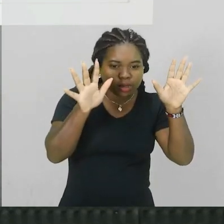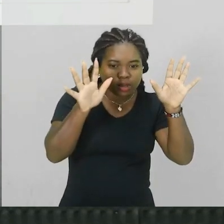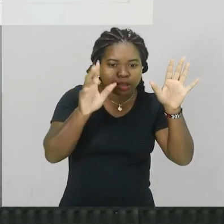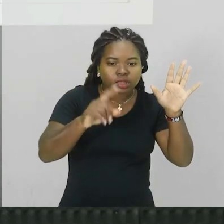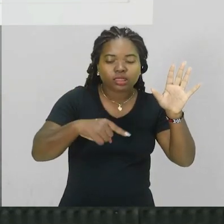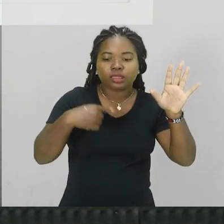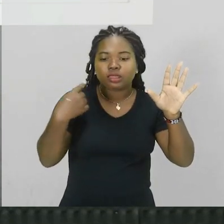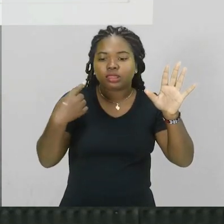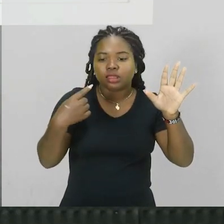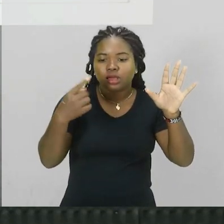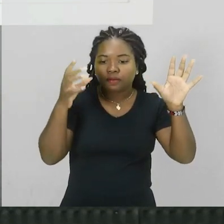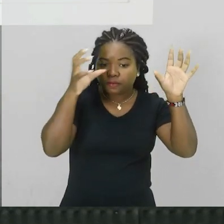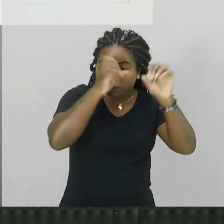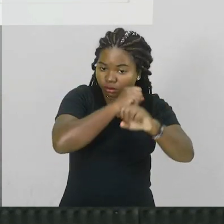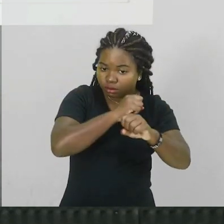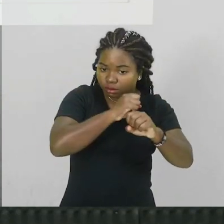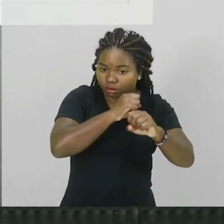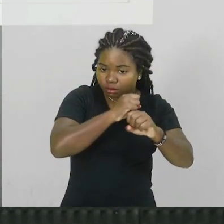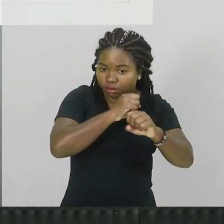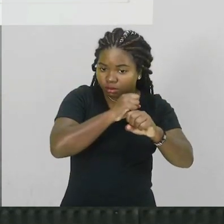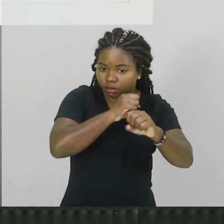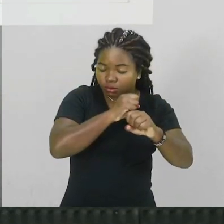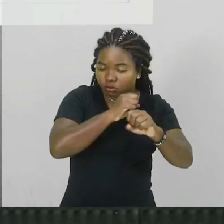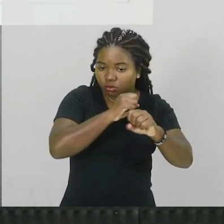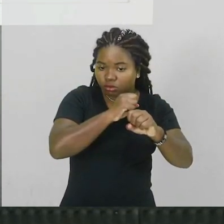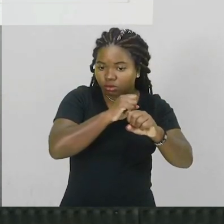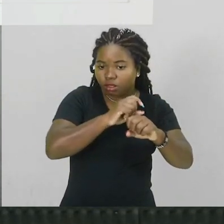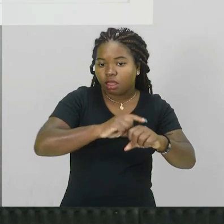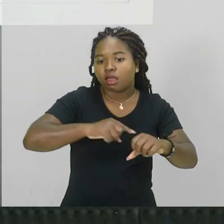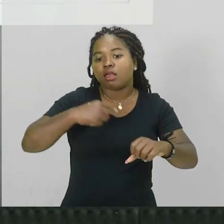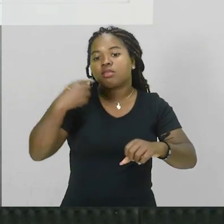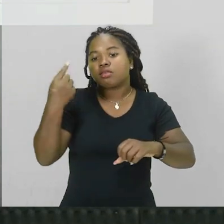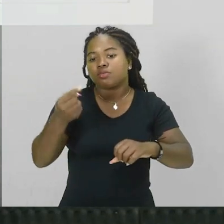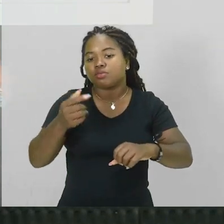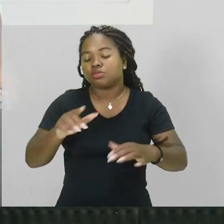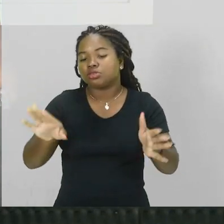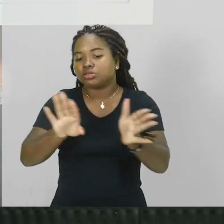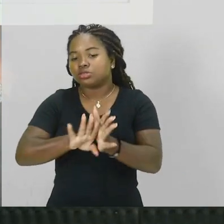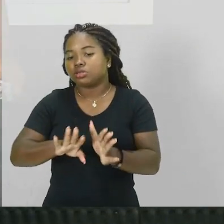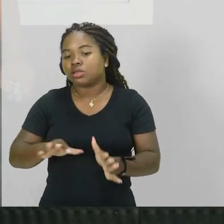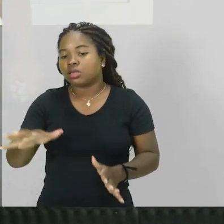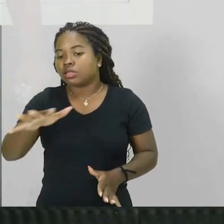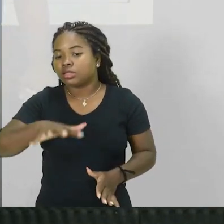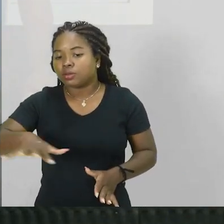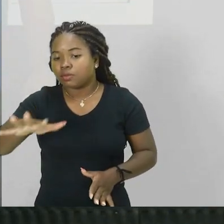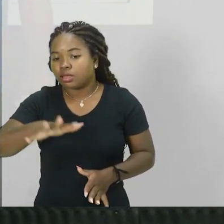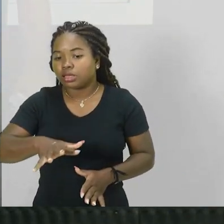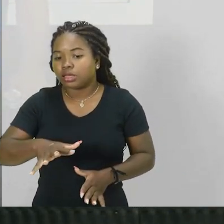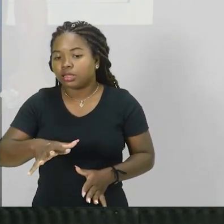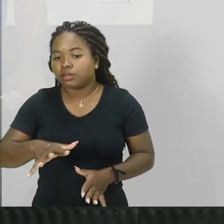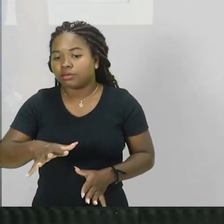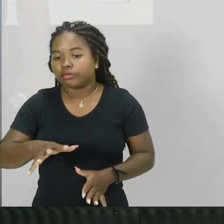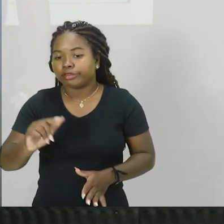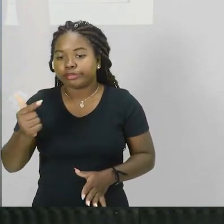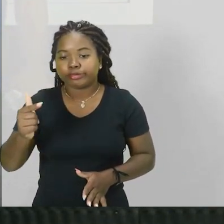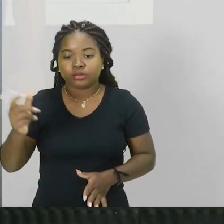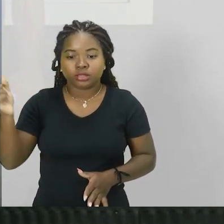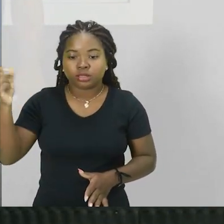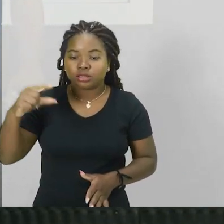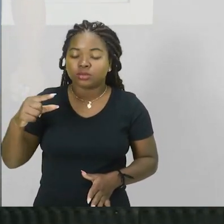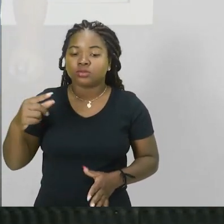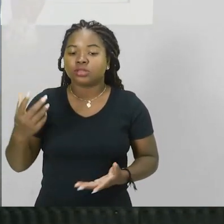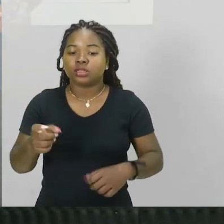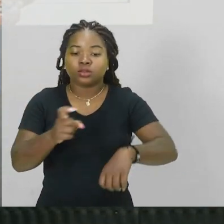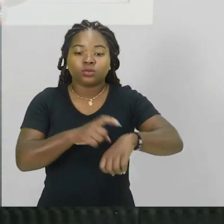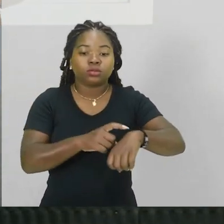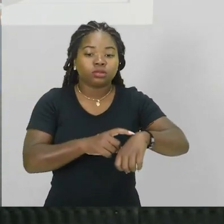ambiente escuro então essa reação em que essa lente ela vai fazer isso é uma reação muito um tempo